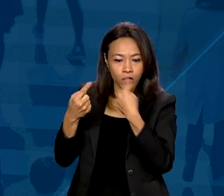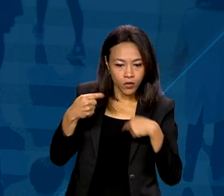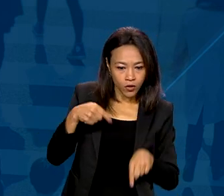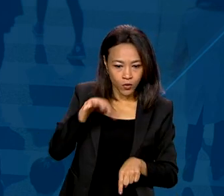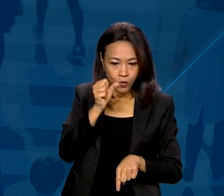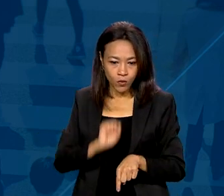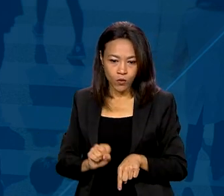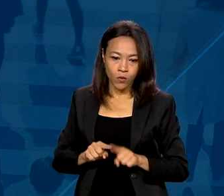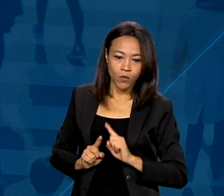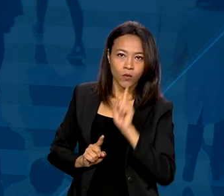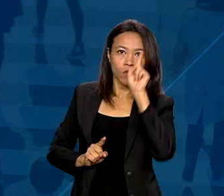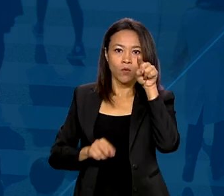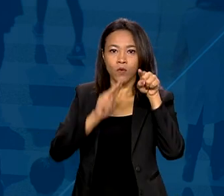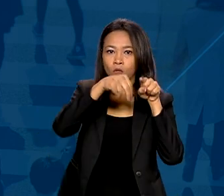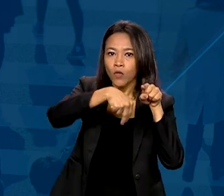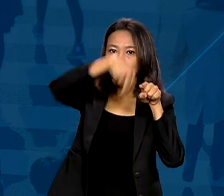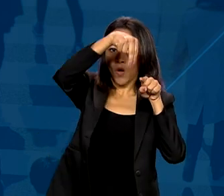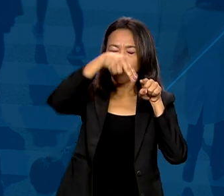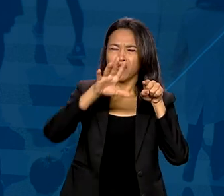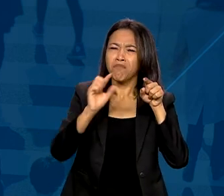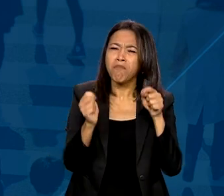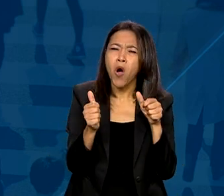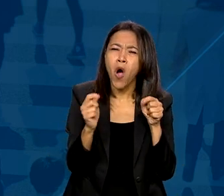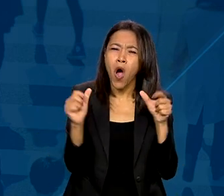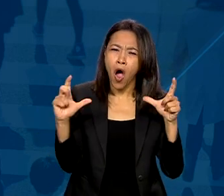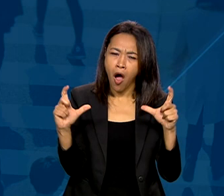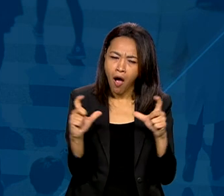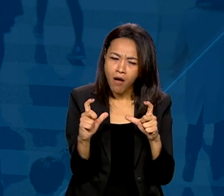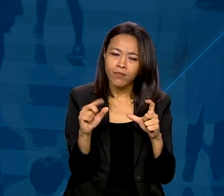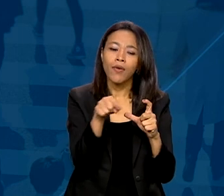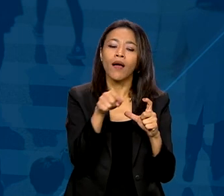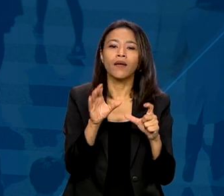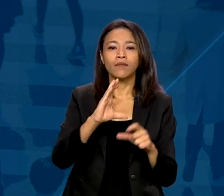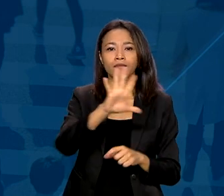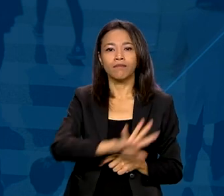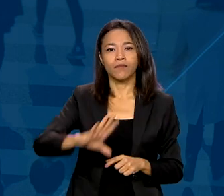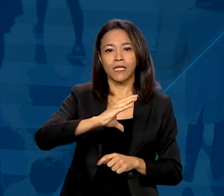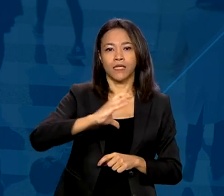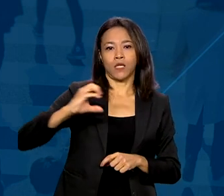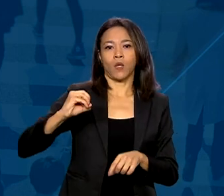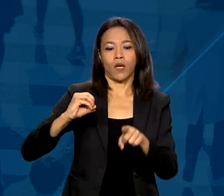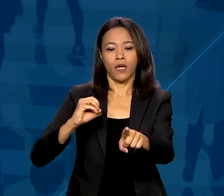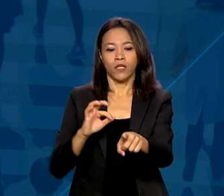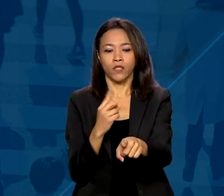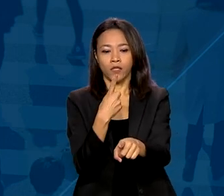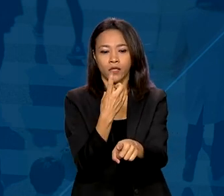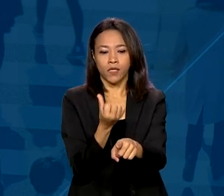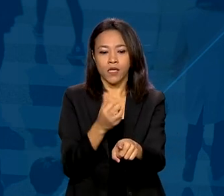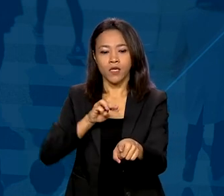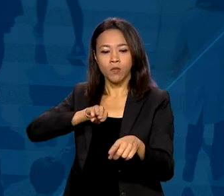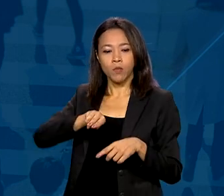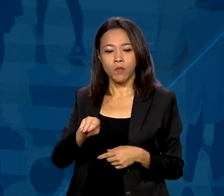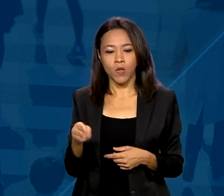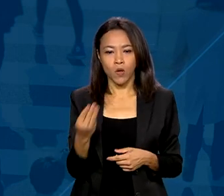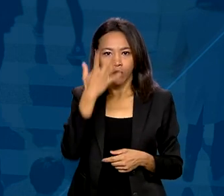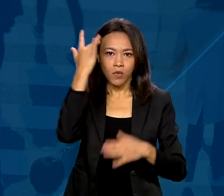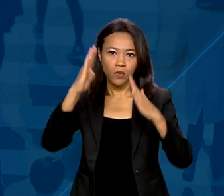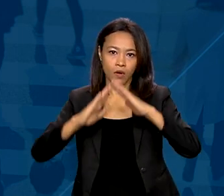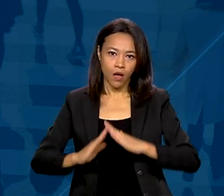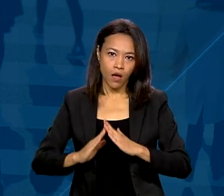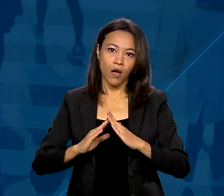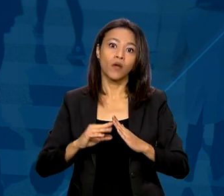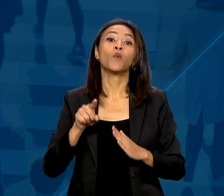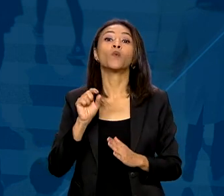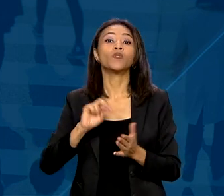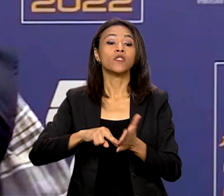e o Norte. E a região menos populosa é o Centro-Oeste, com 16 milhões de habitantes. Ou seja,